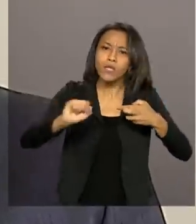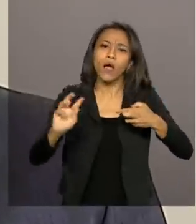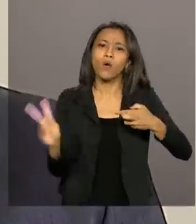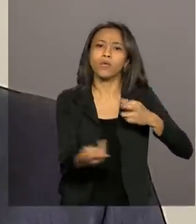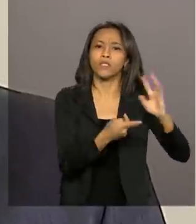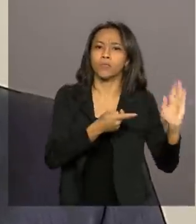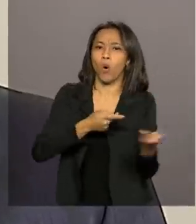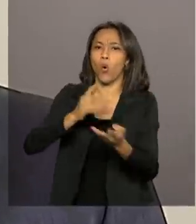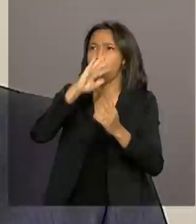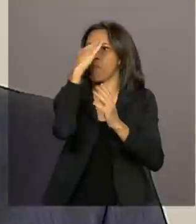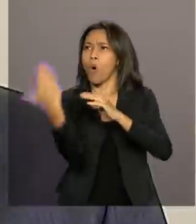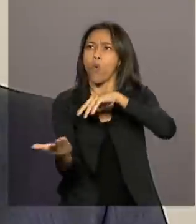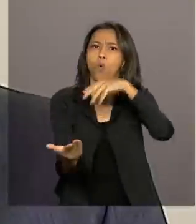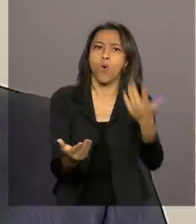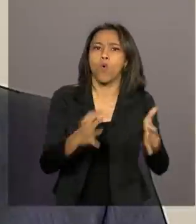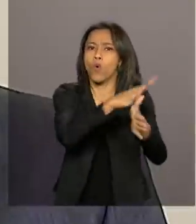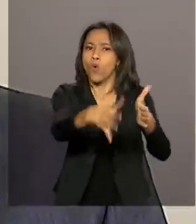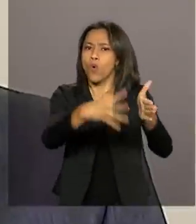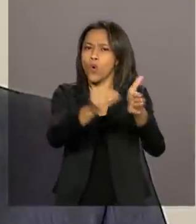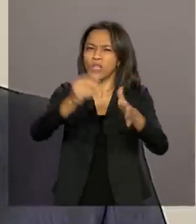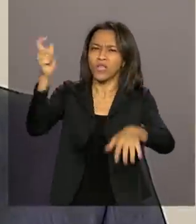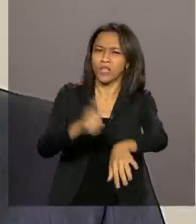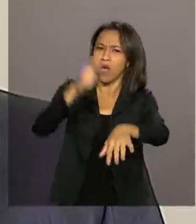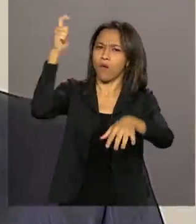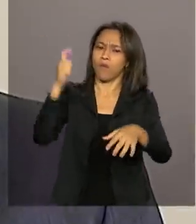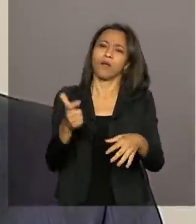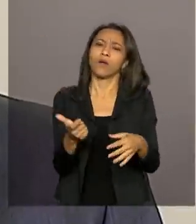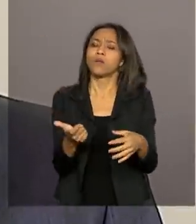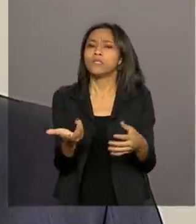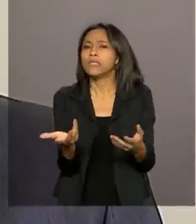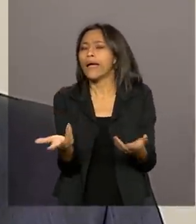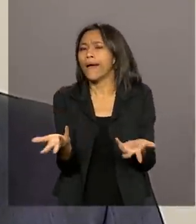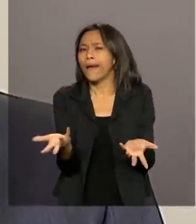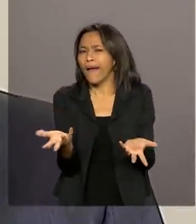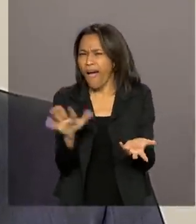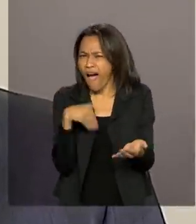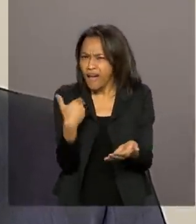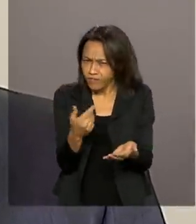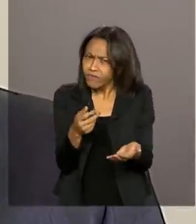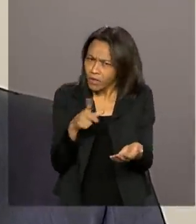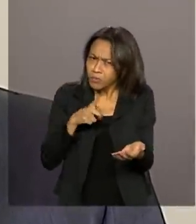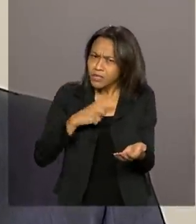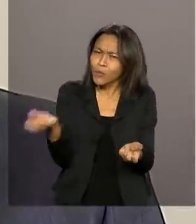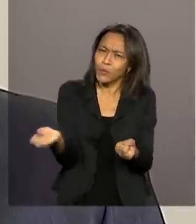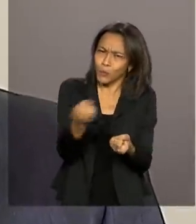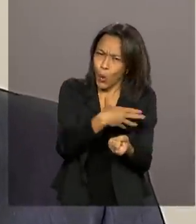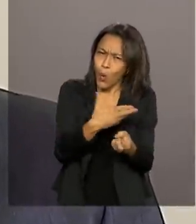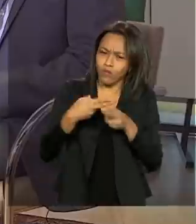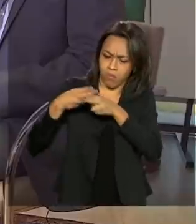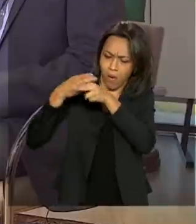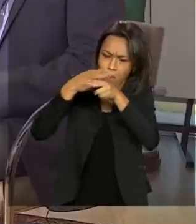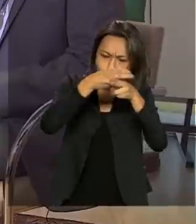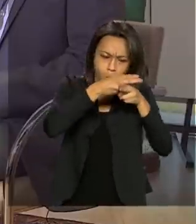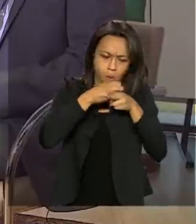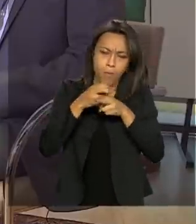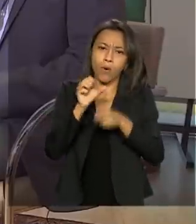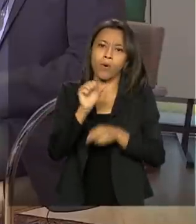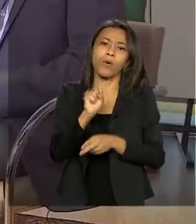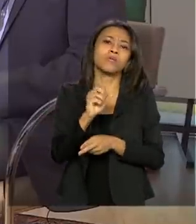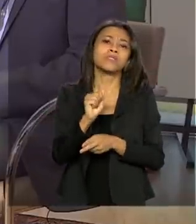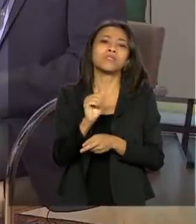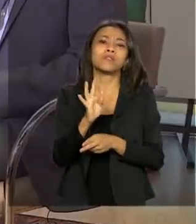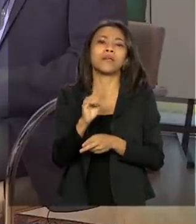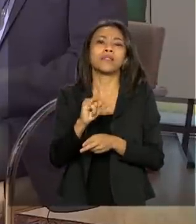Amazônia em tempo real, de diversas formas. Ainda nós vamos ter um novo satélite ano que vem, é isso que vai